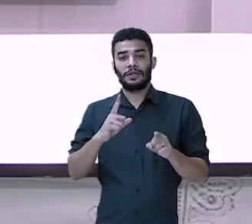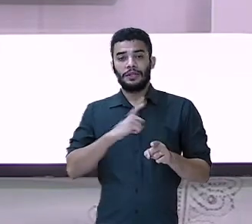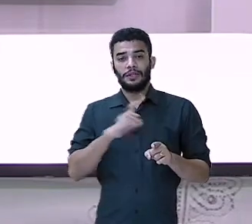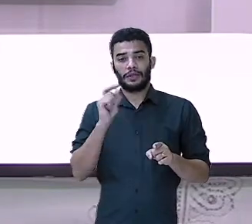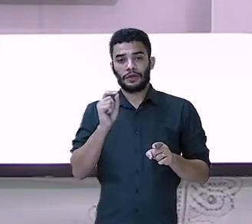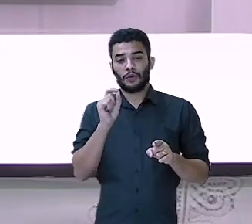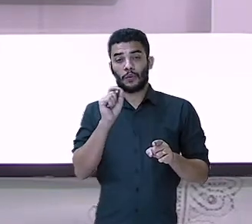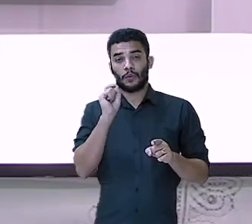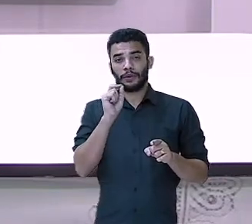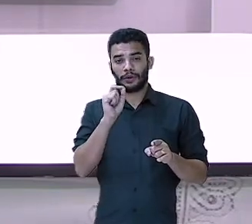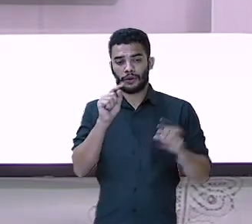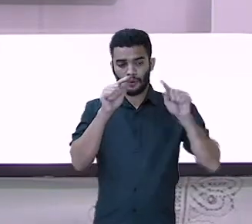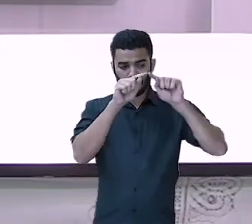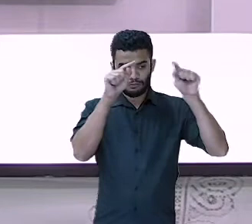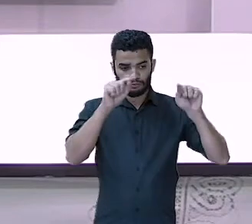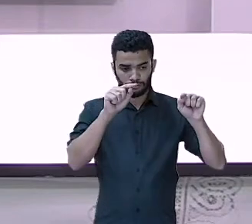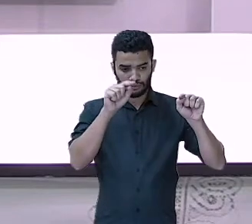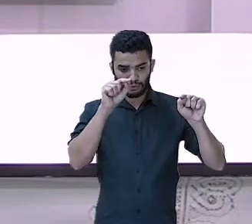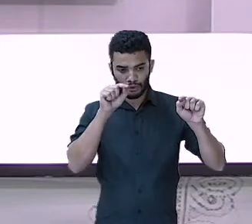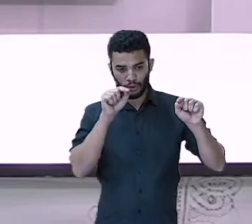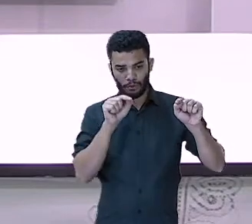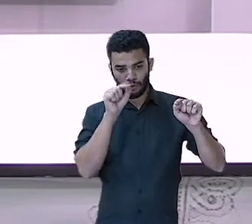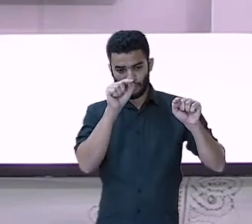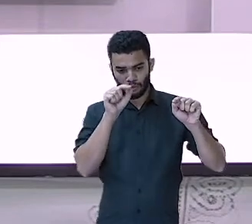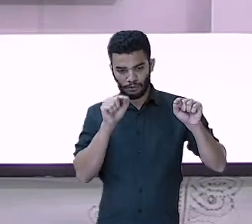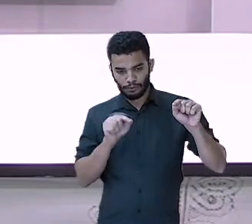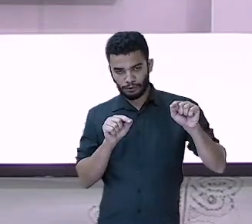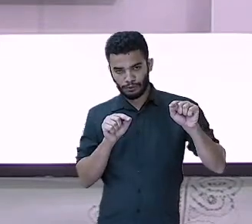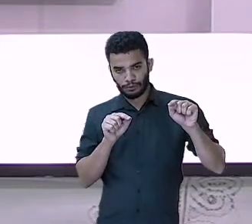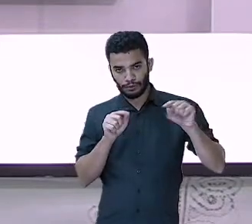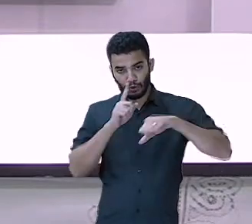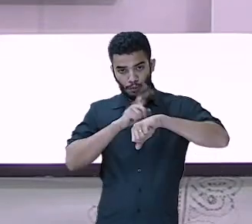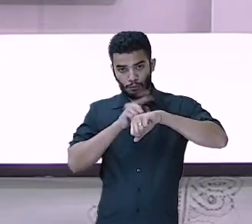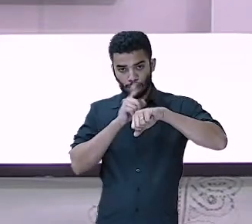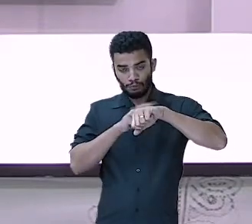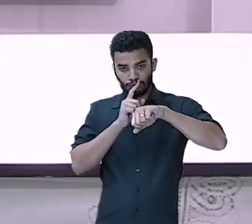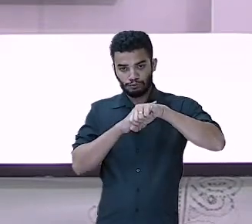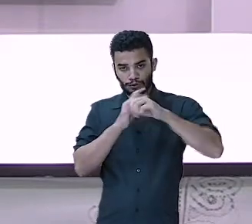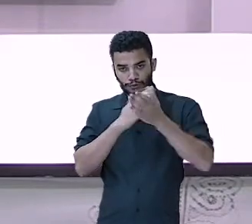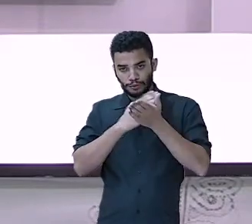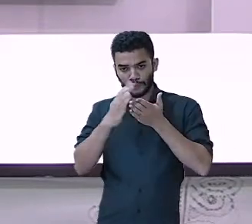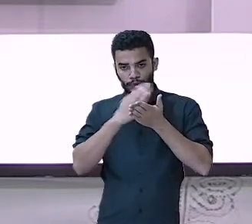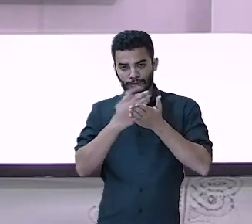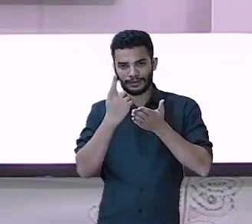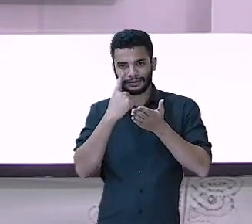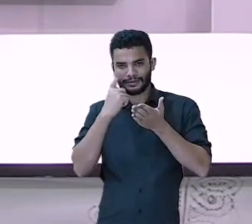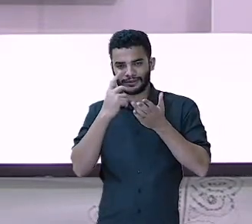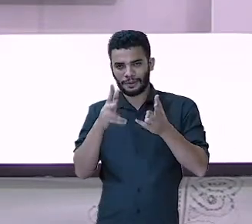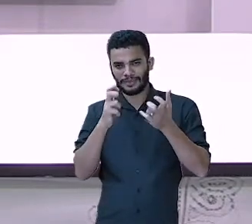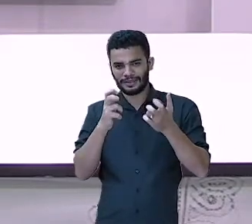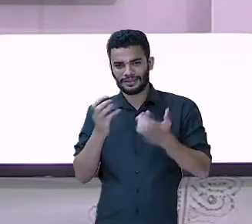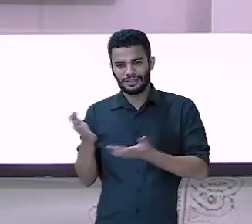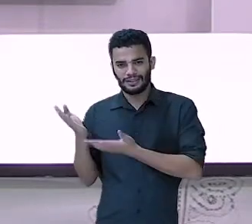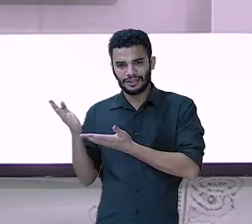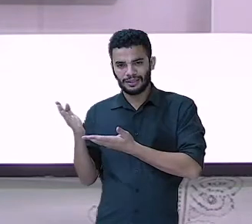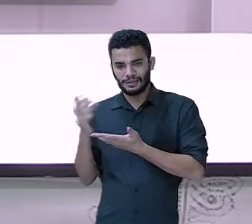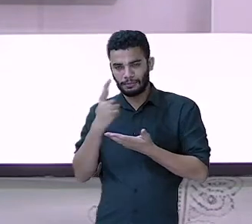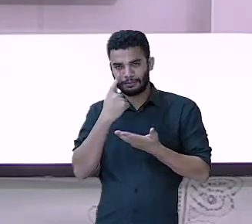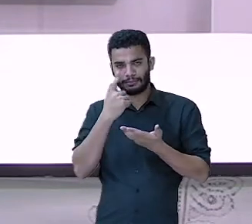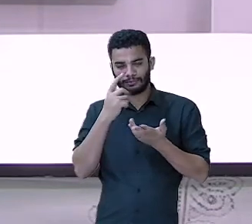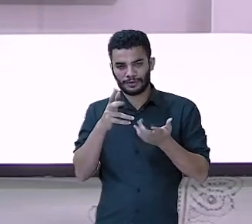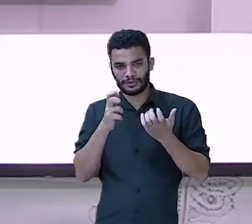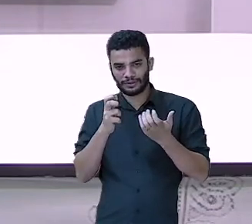Porque ali vai ser um ponto de início e a outra vai ser o ponto final do jogo.